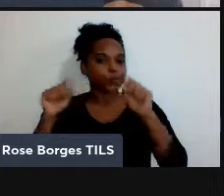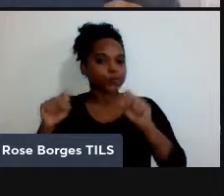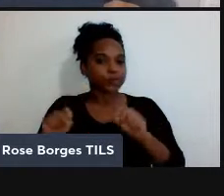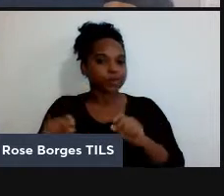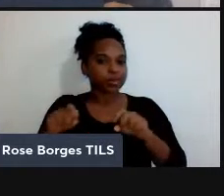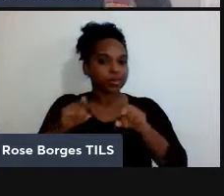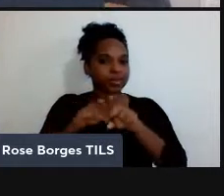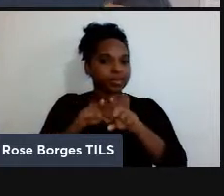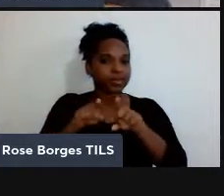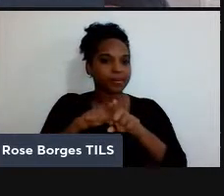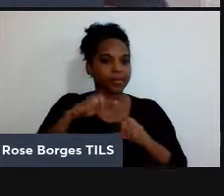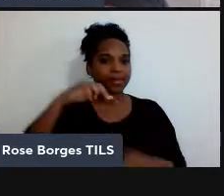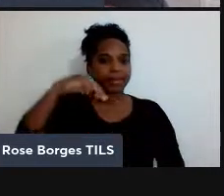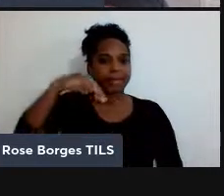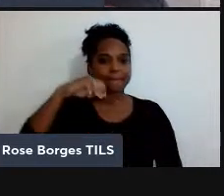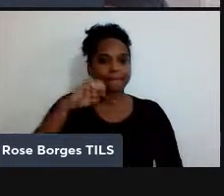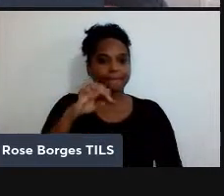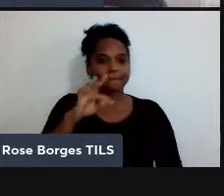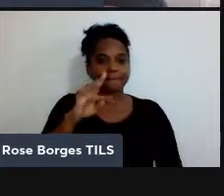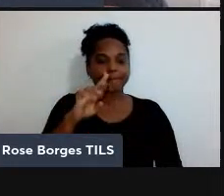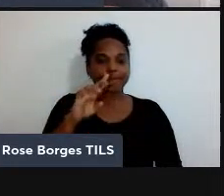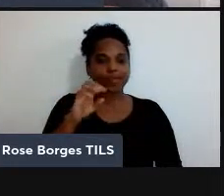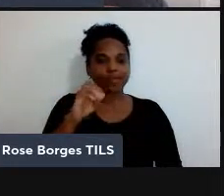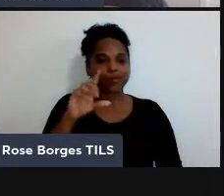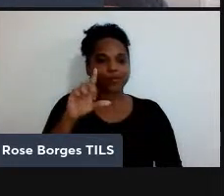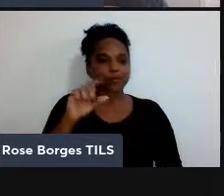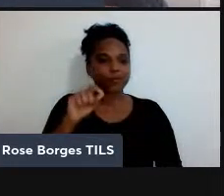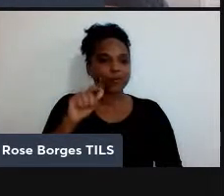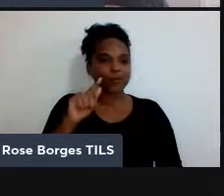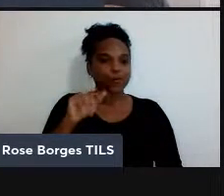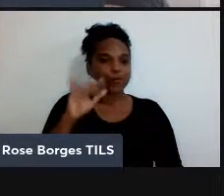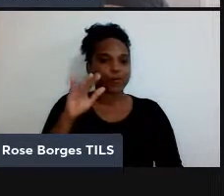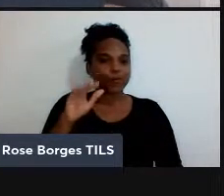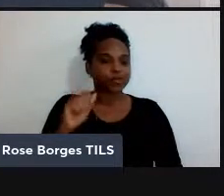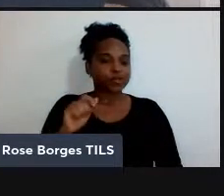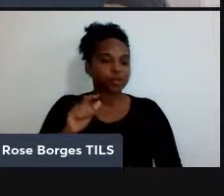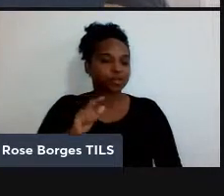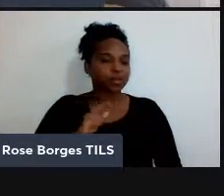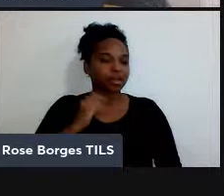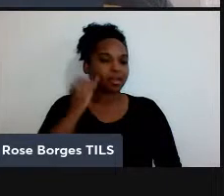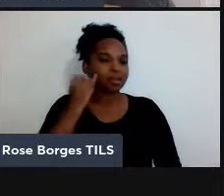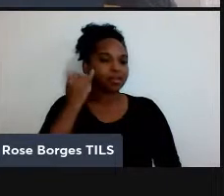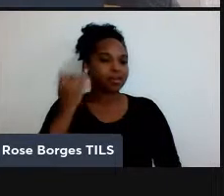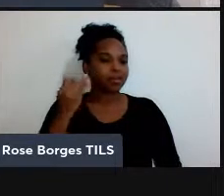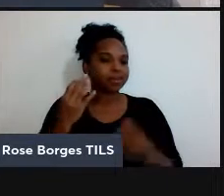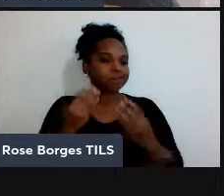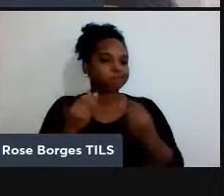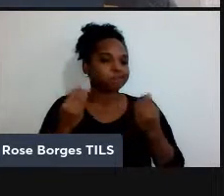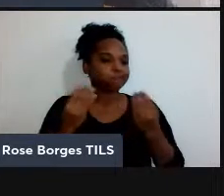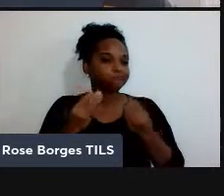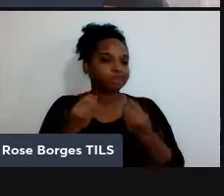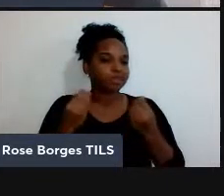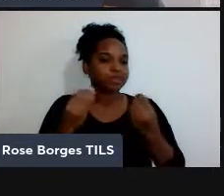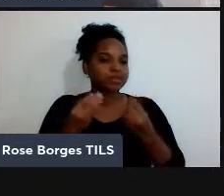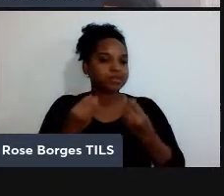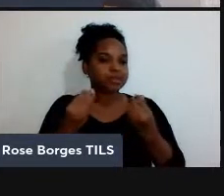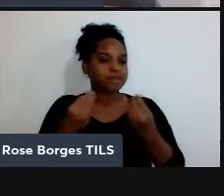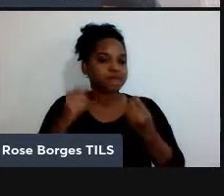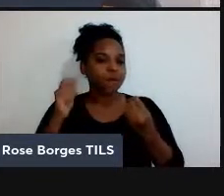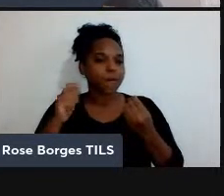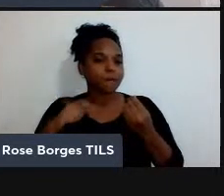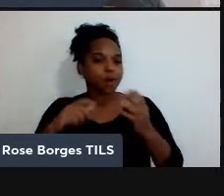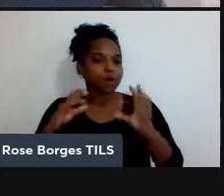metrologia quântica, que é essa ideia de que sistemas quânticos, eles são muito sensíveis, estão sensíveis ao ponto de a gente poder estimar